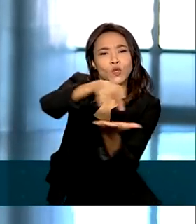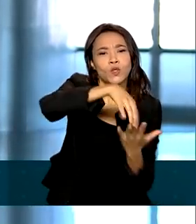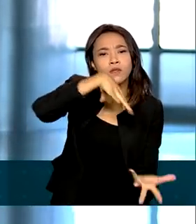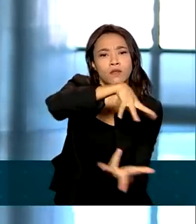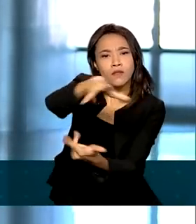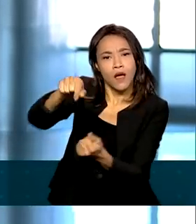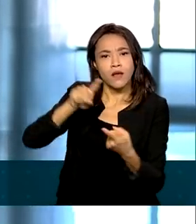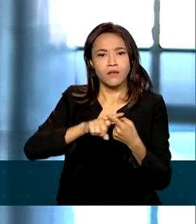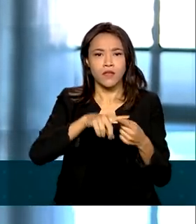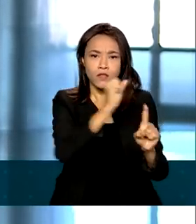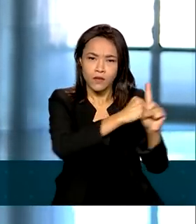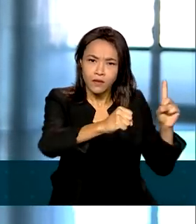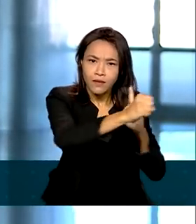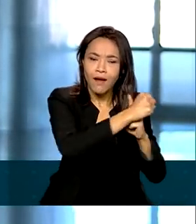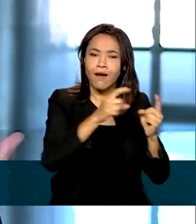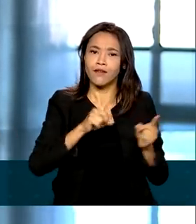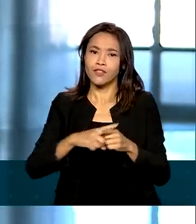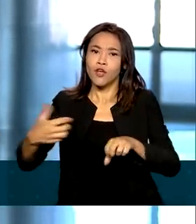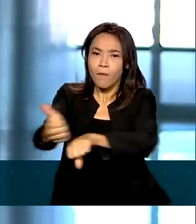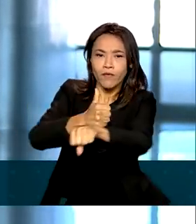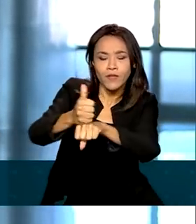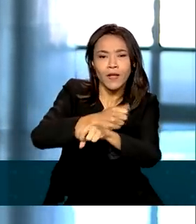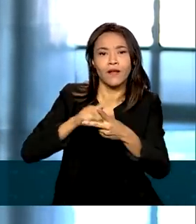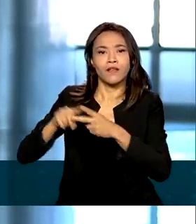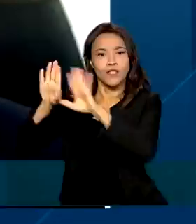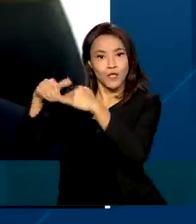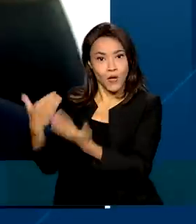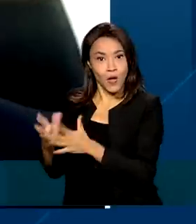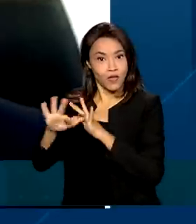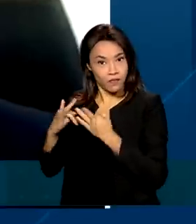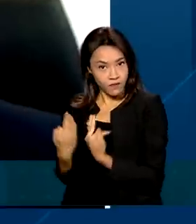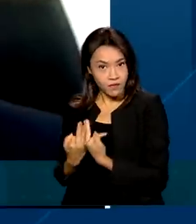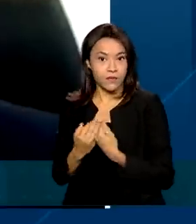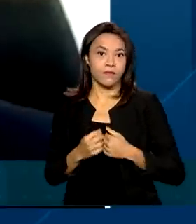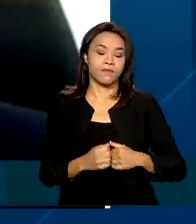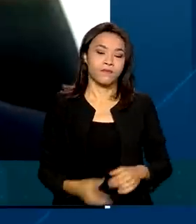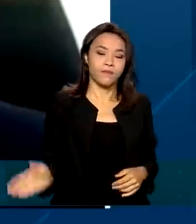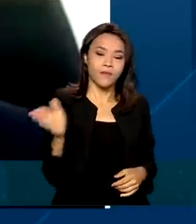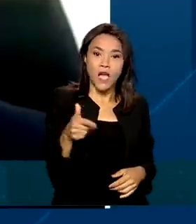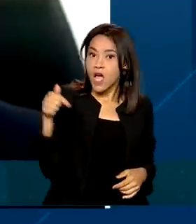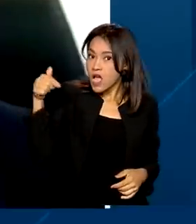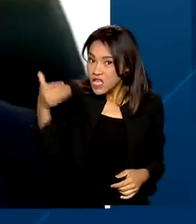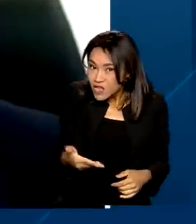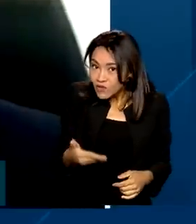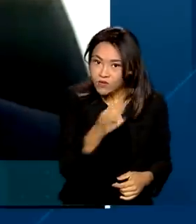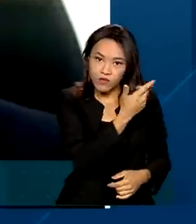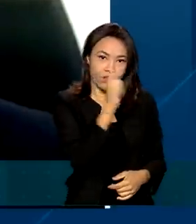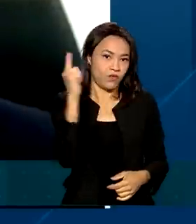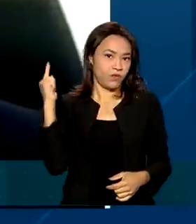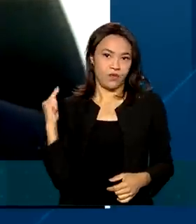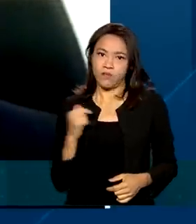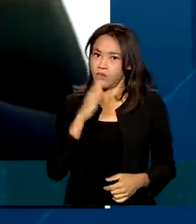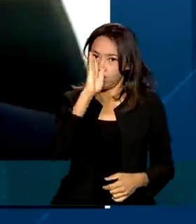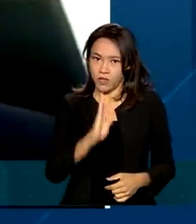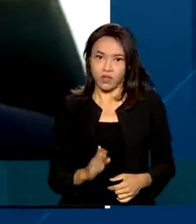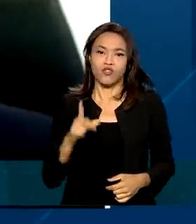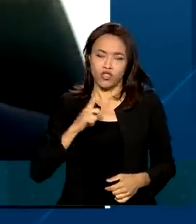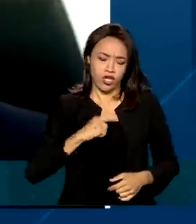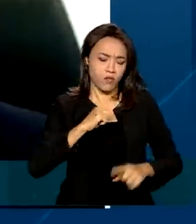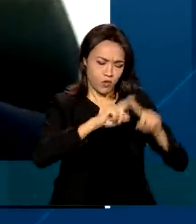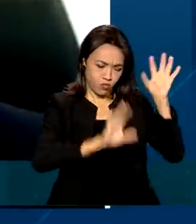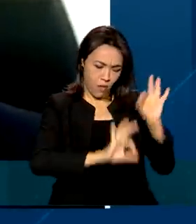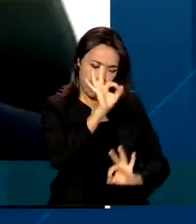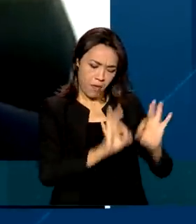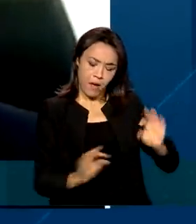organizações civis, especialistas, escolas e a família. Nós não tínhamos isso no nosso país. Nós tínhamos um plano construído em